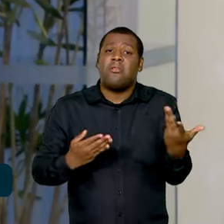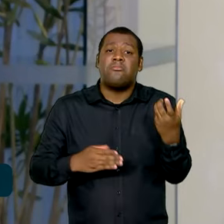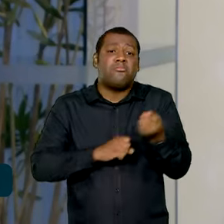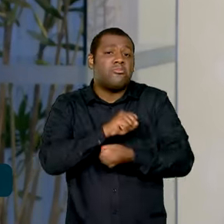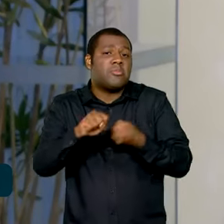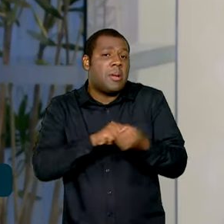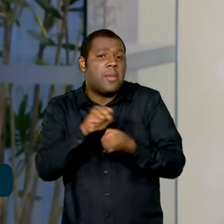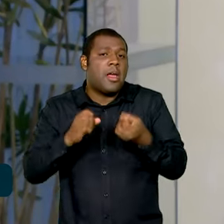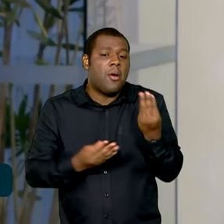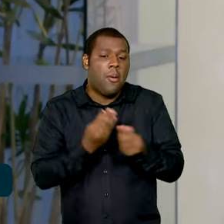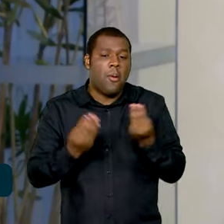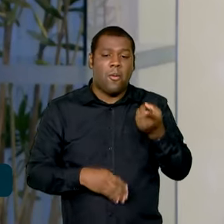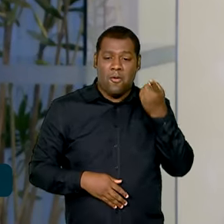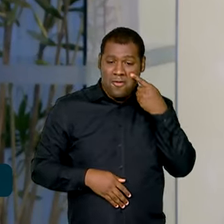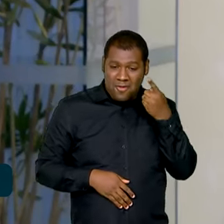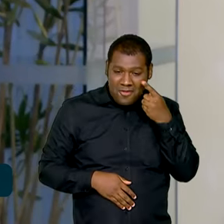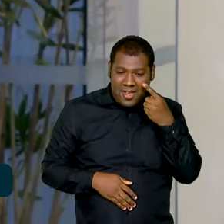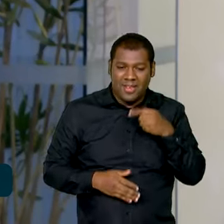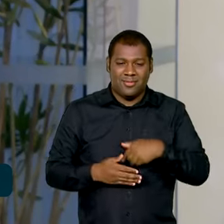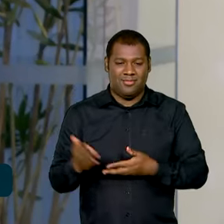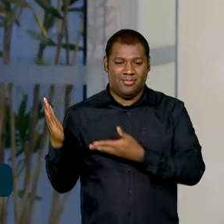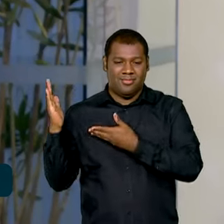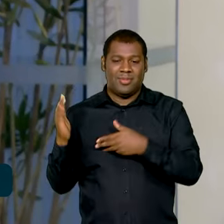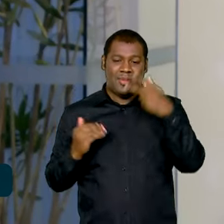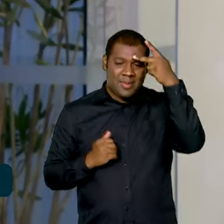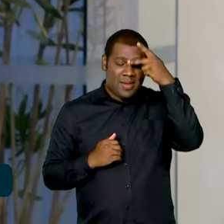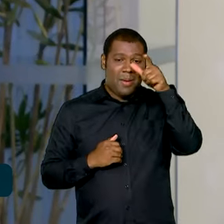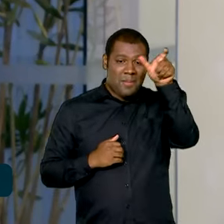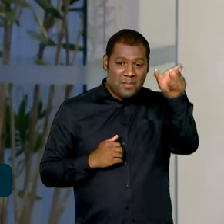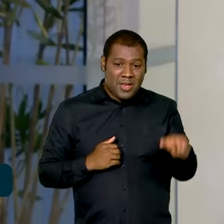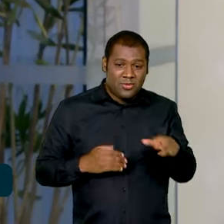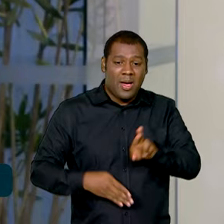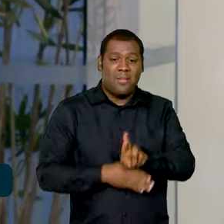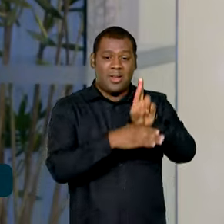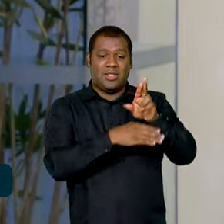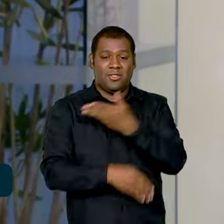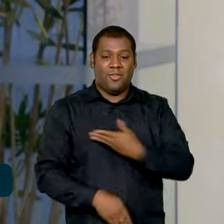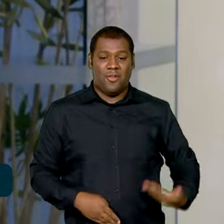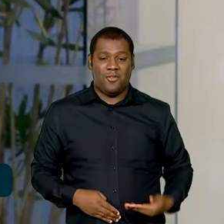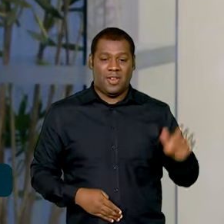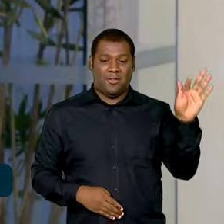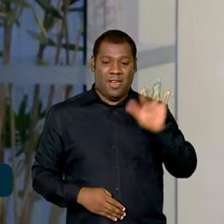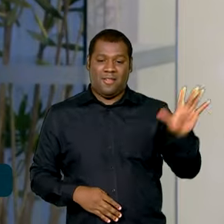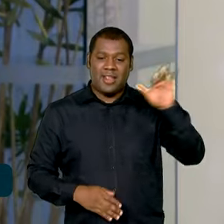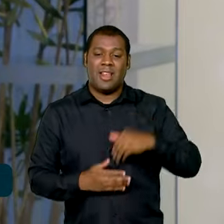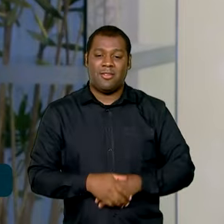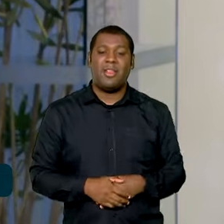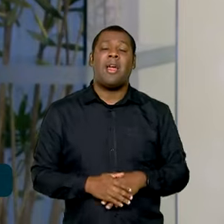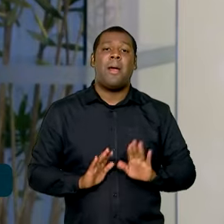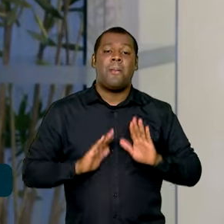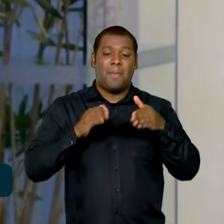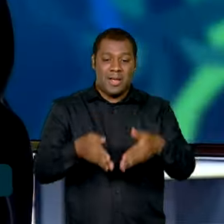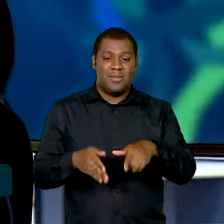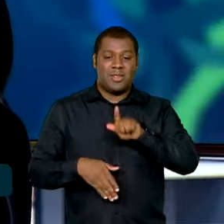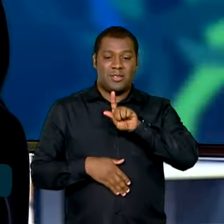Nós separamos um trechinho da participação de um representante do governo federal aí no GT de Brasília. Veja.